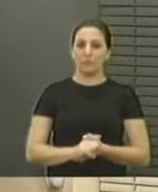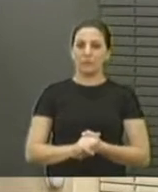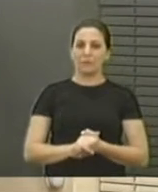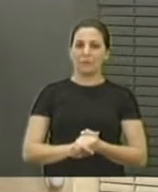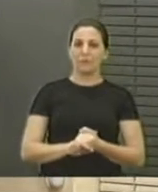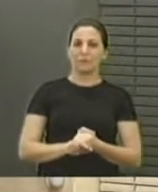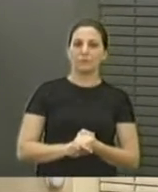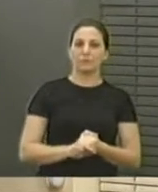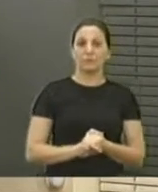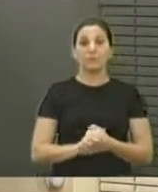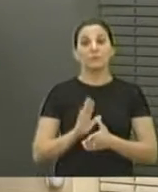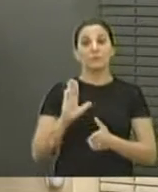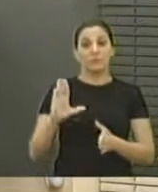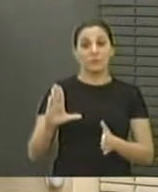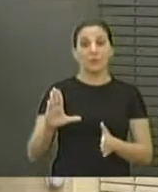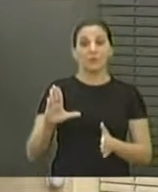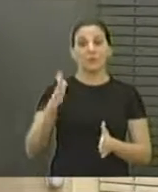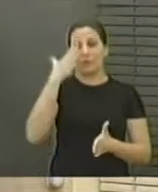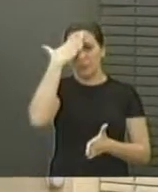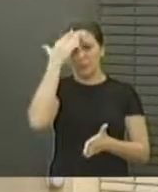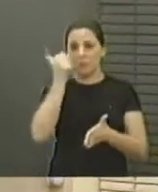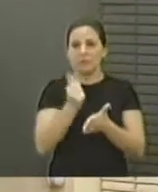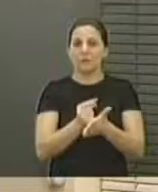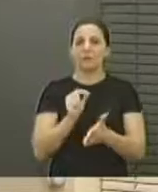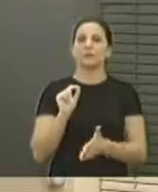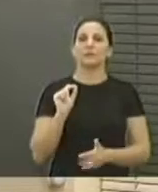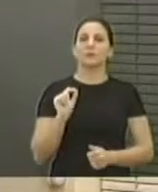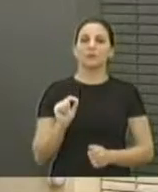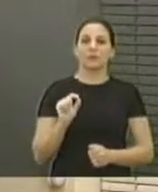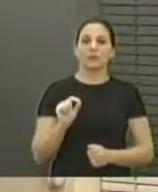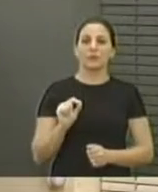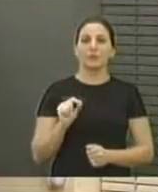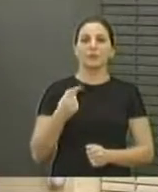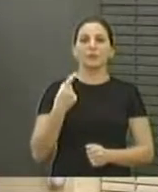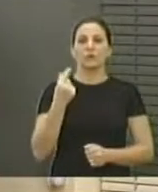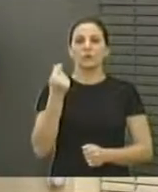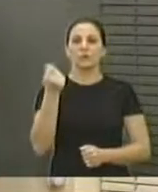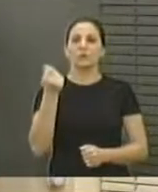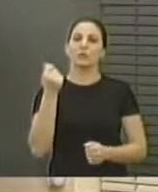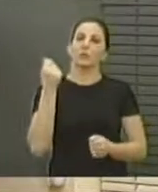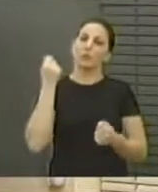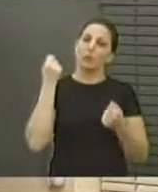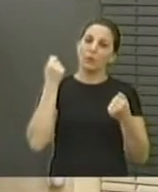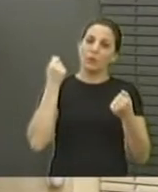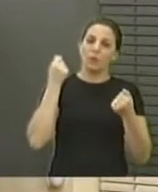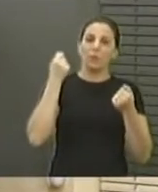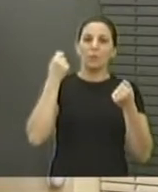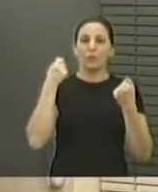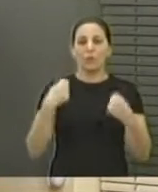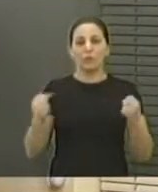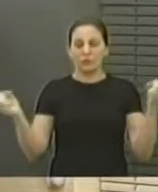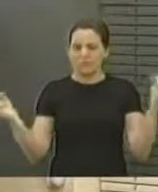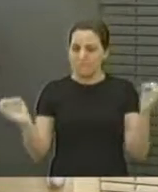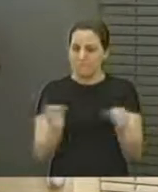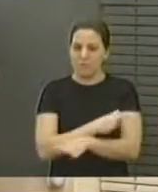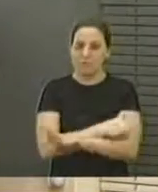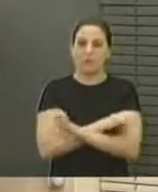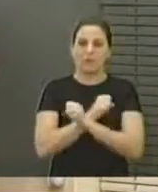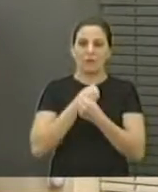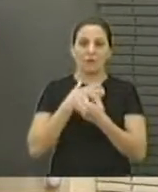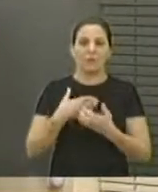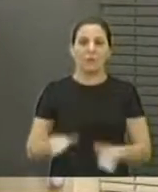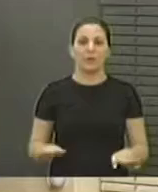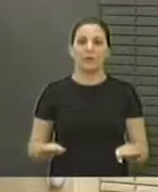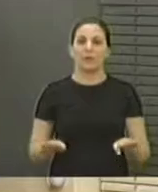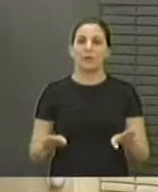mais um minuto senhor, aí sim, você pode ter certeza que, o dinheiro nosso, pode empurrá-lo com certeza, é isso que nós